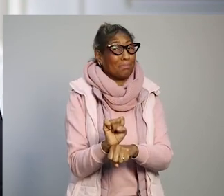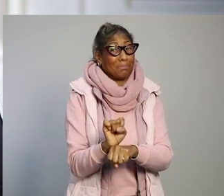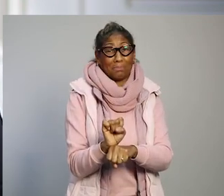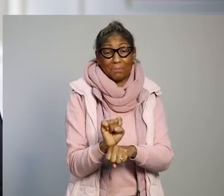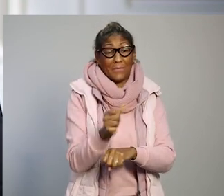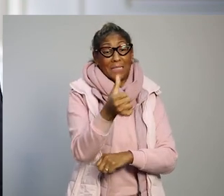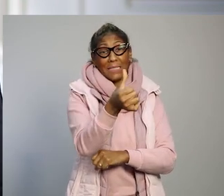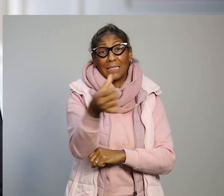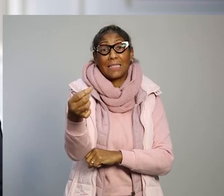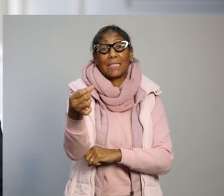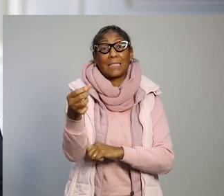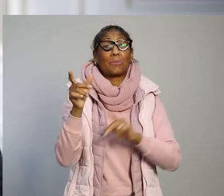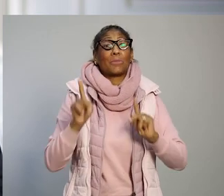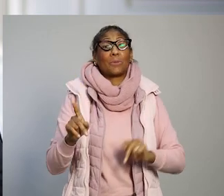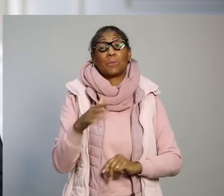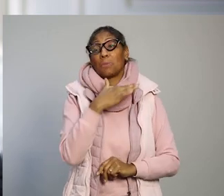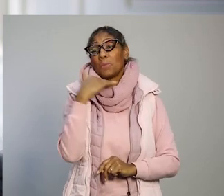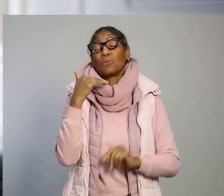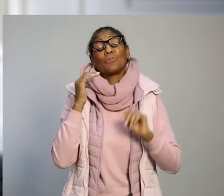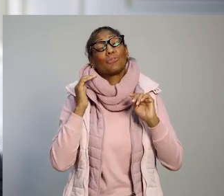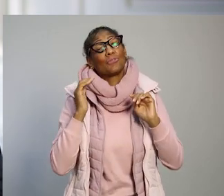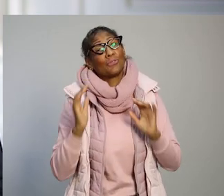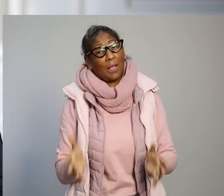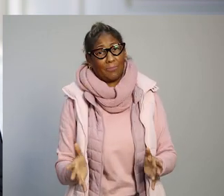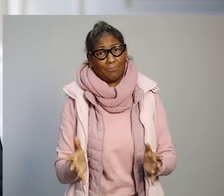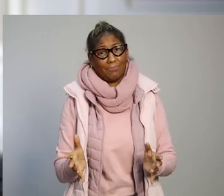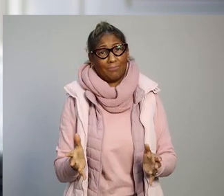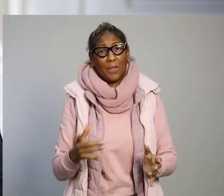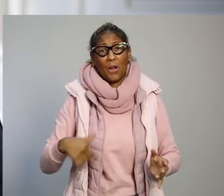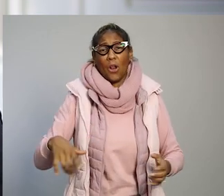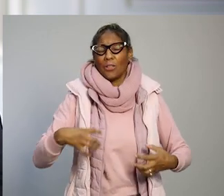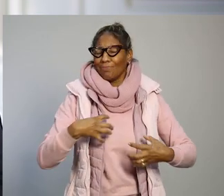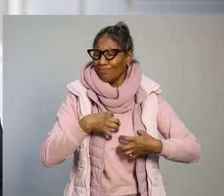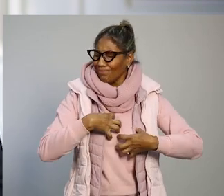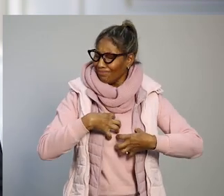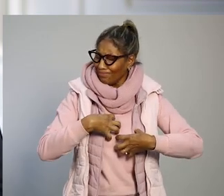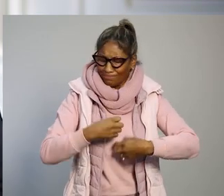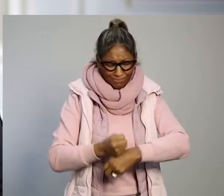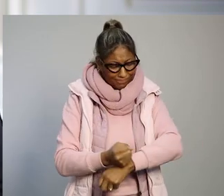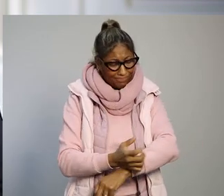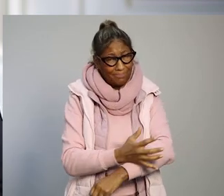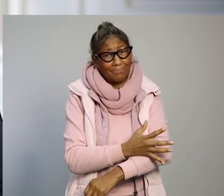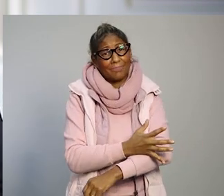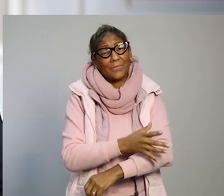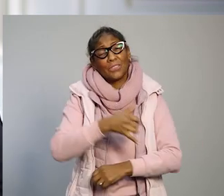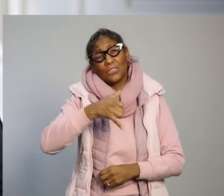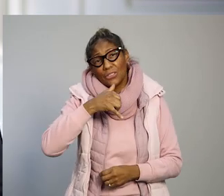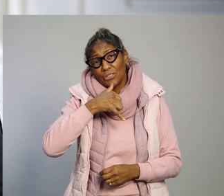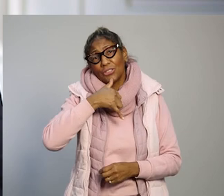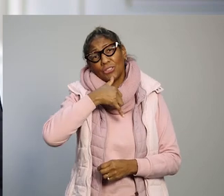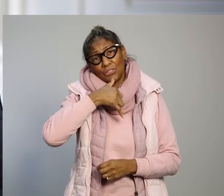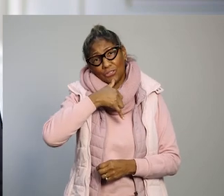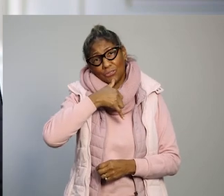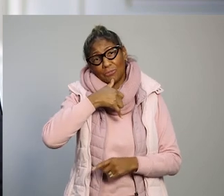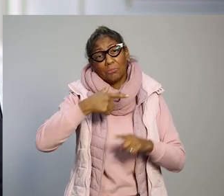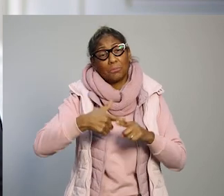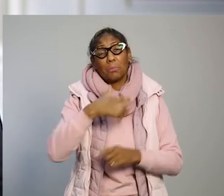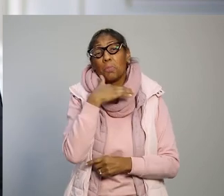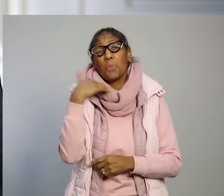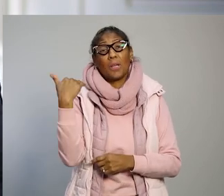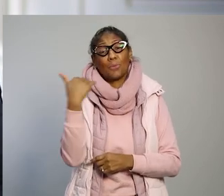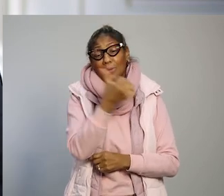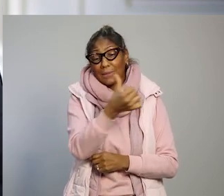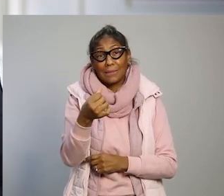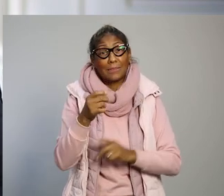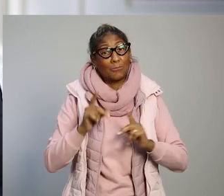a perda de 600 vidas até aqui. É impossível não sermos tomados por um sentimento de profunda tristeza